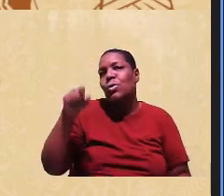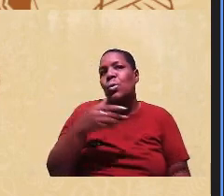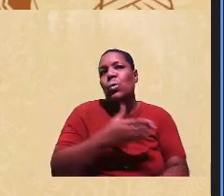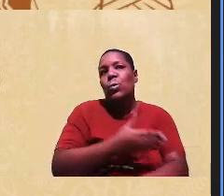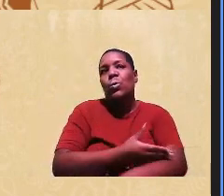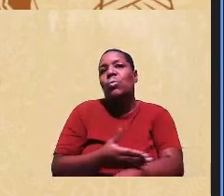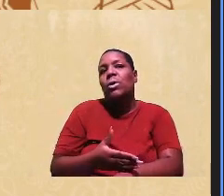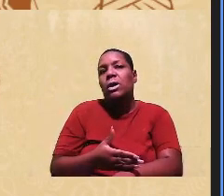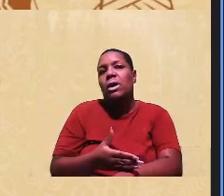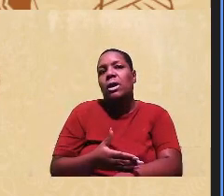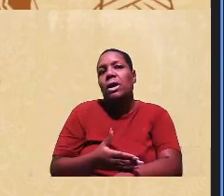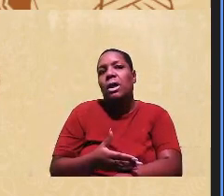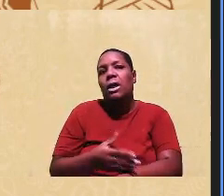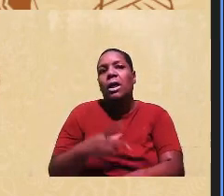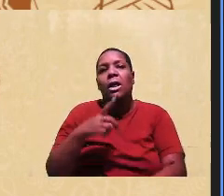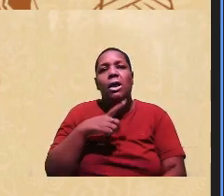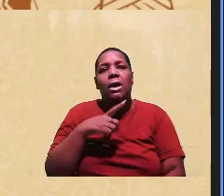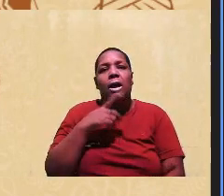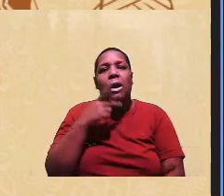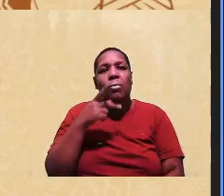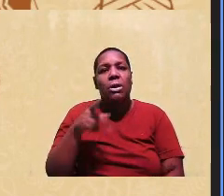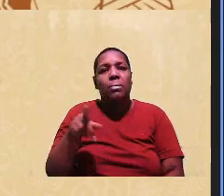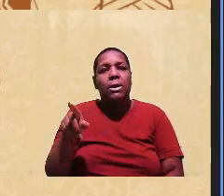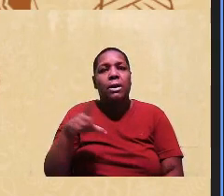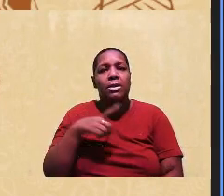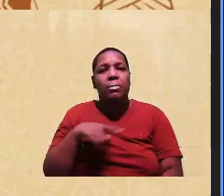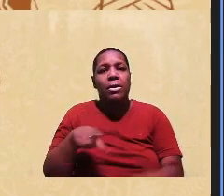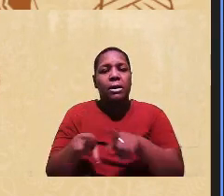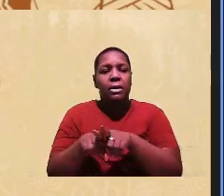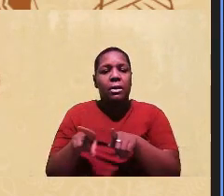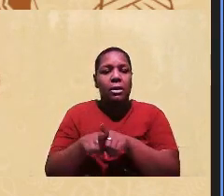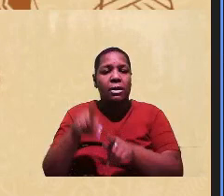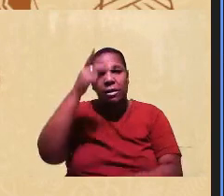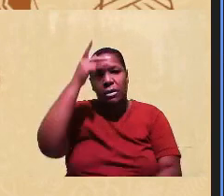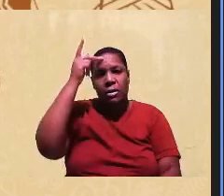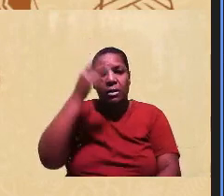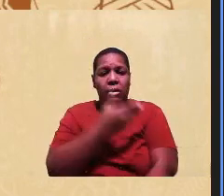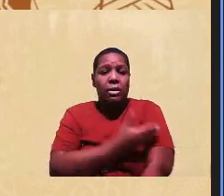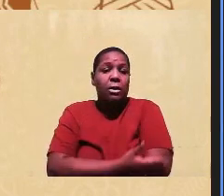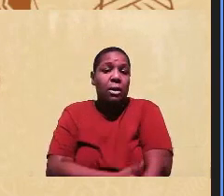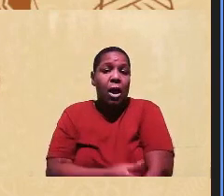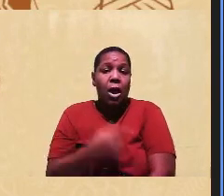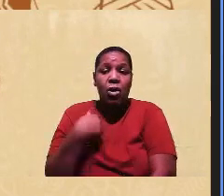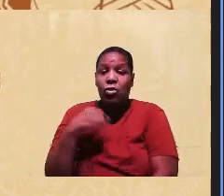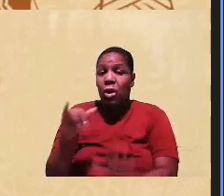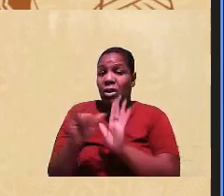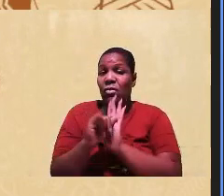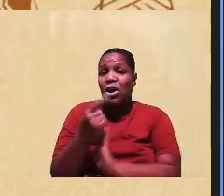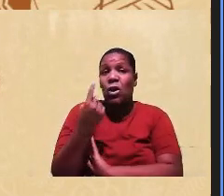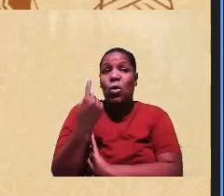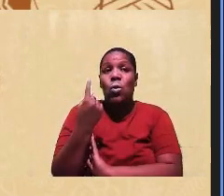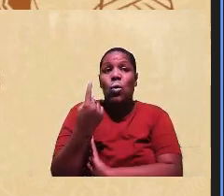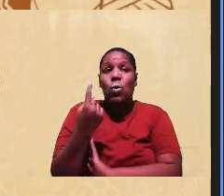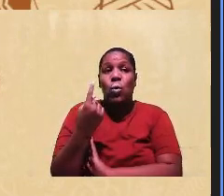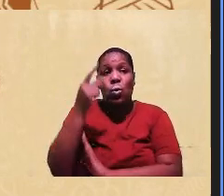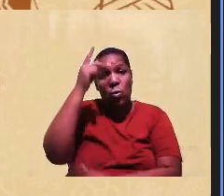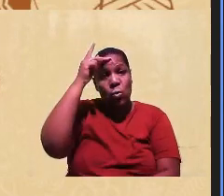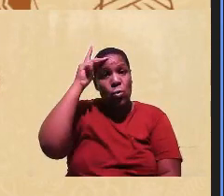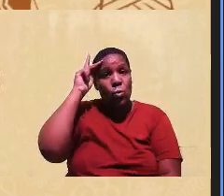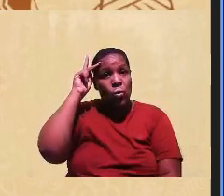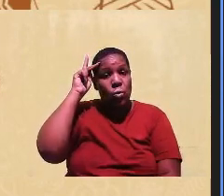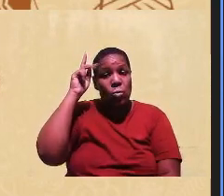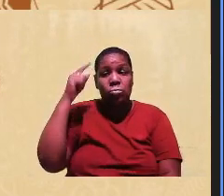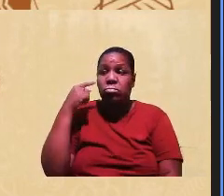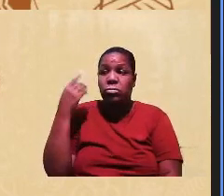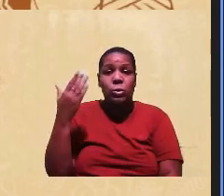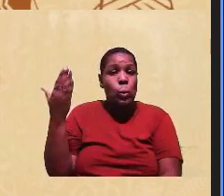localizando as pessoas brancas porque eu só identifiquei um caso de uma pessoa que não era branca que estava